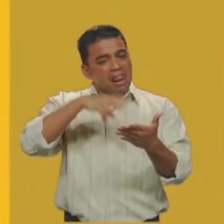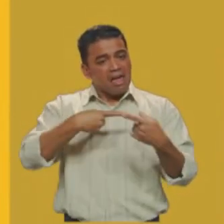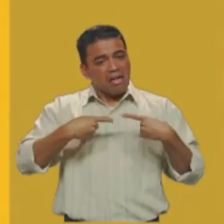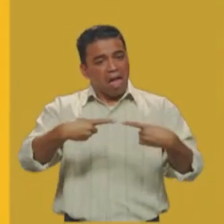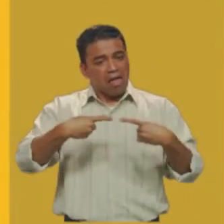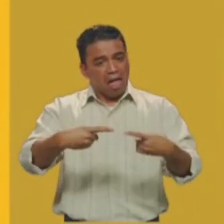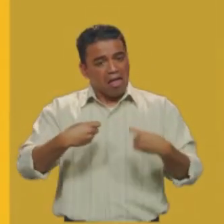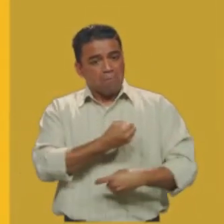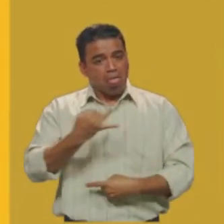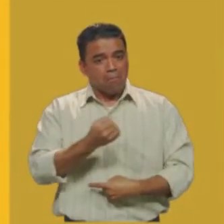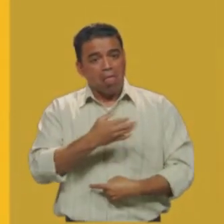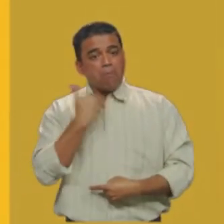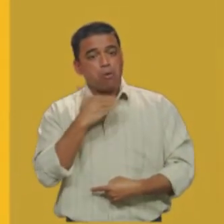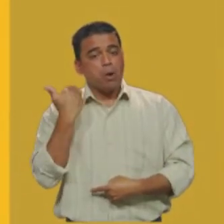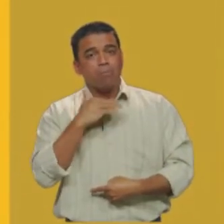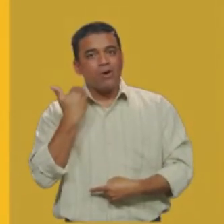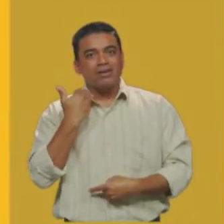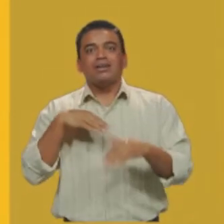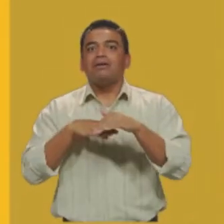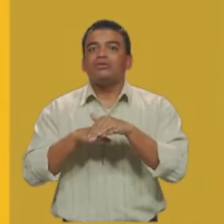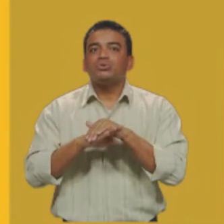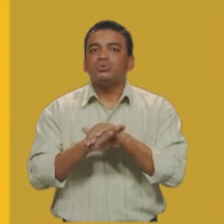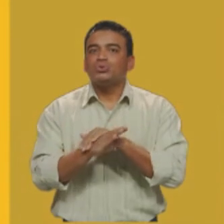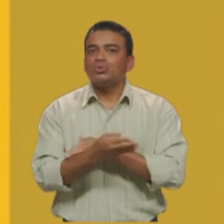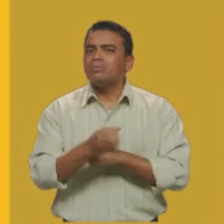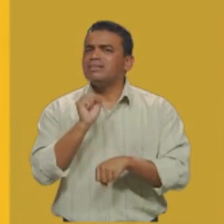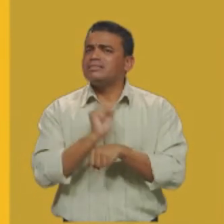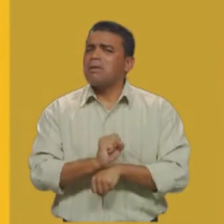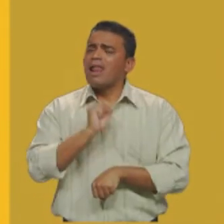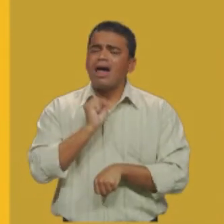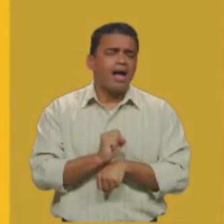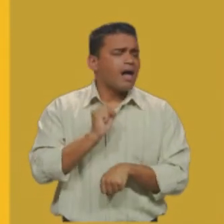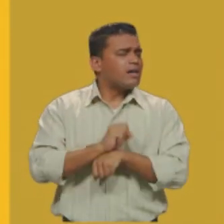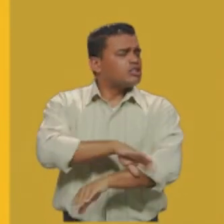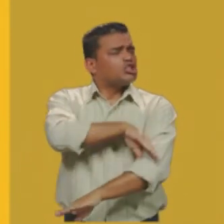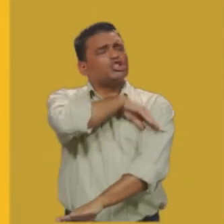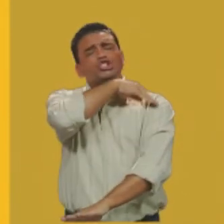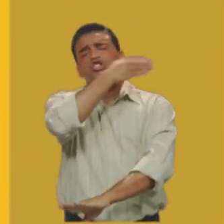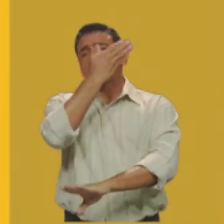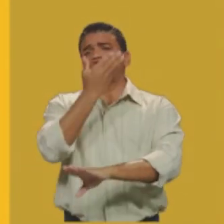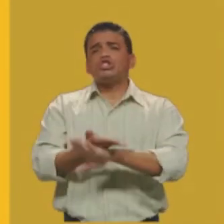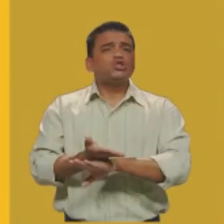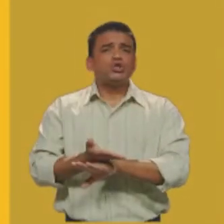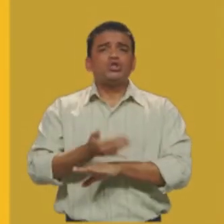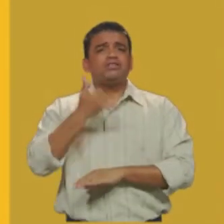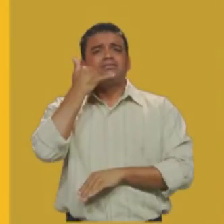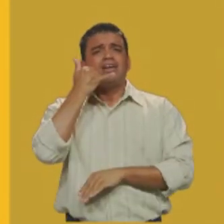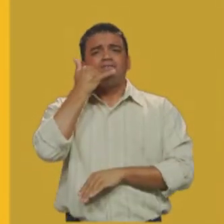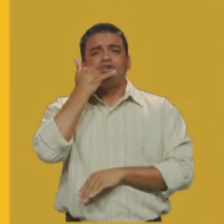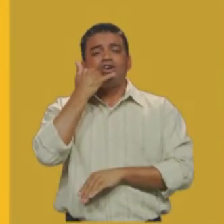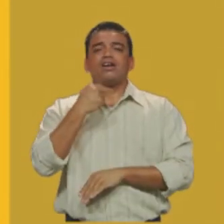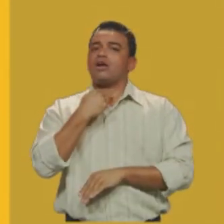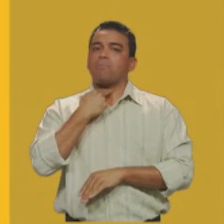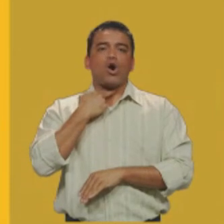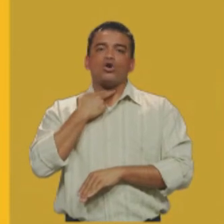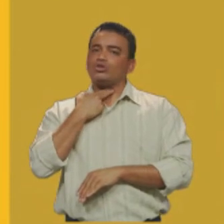da longa duração. A gente se acostuma a esperar o dia inteiro e ouvir no telefone. Hoje não posso